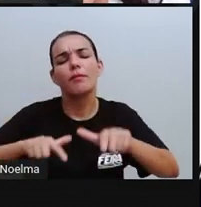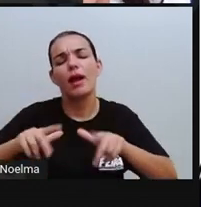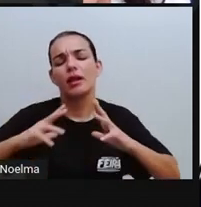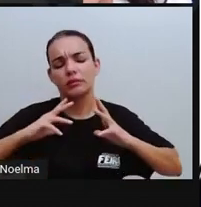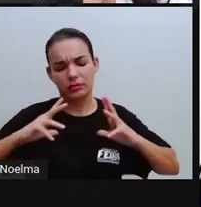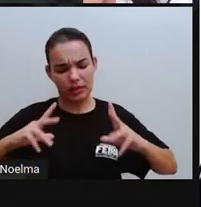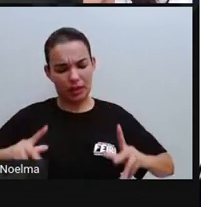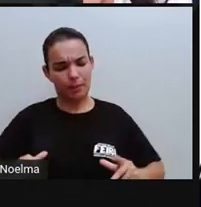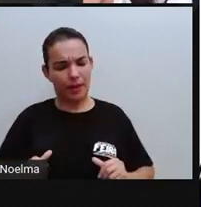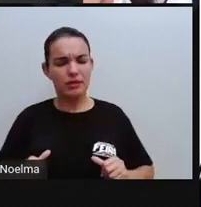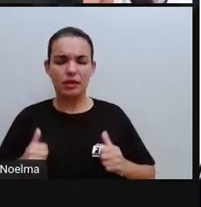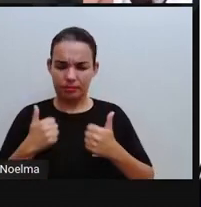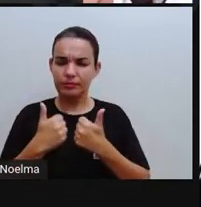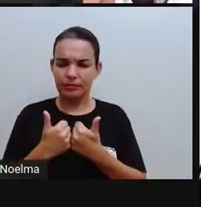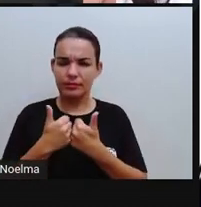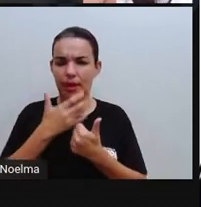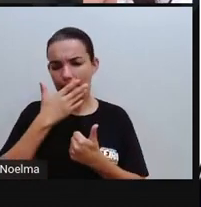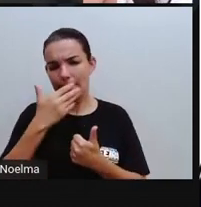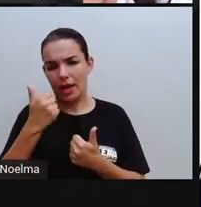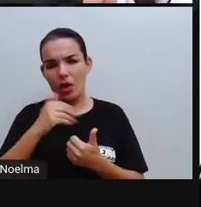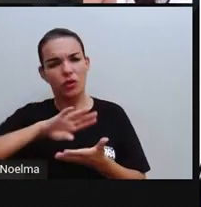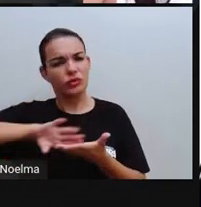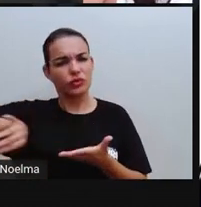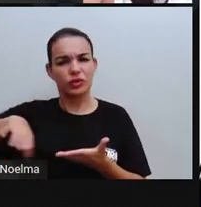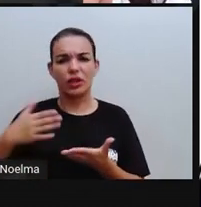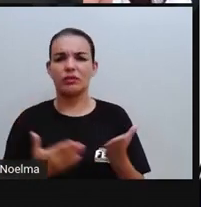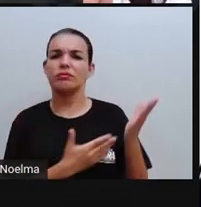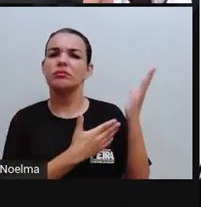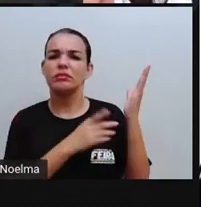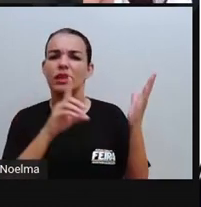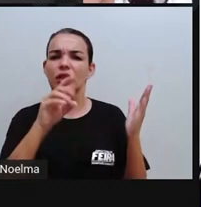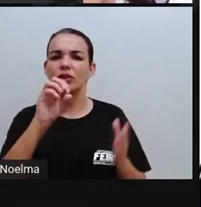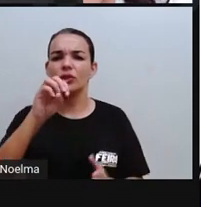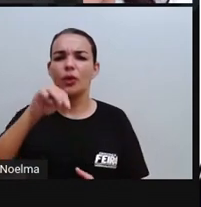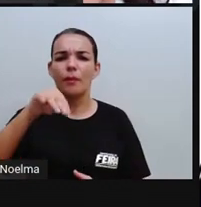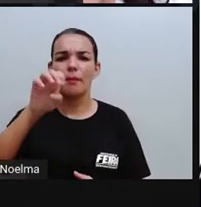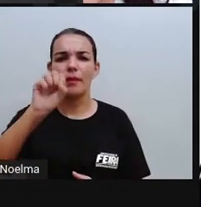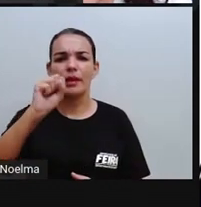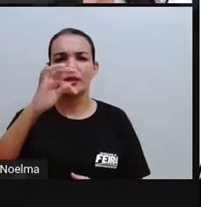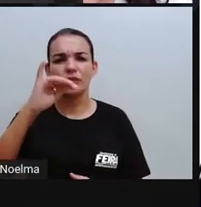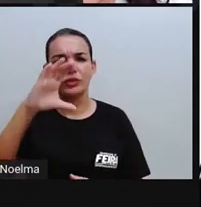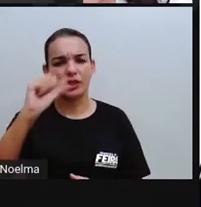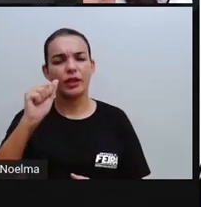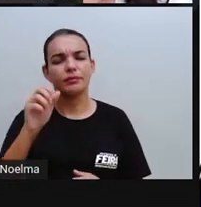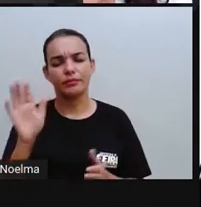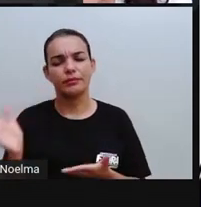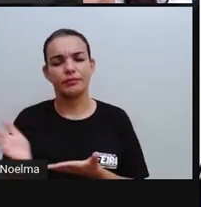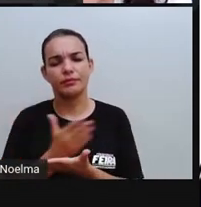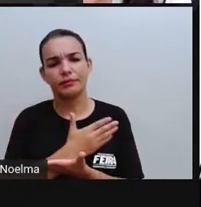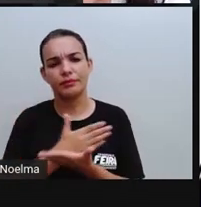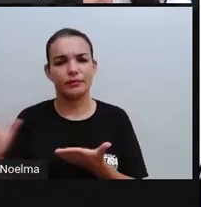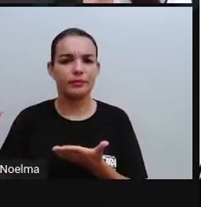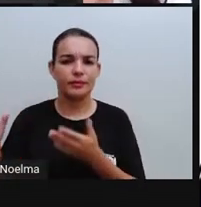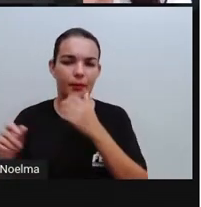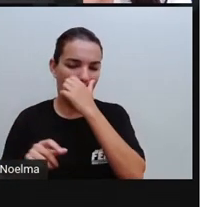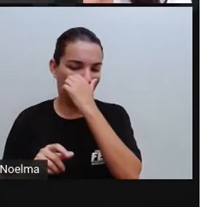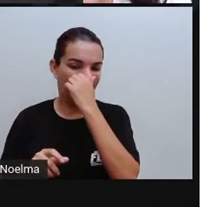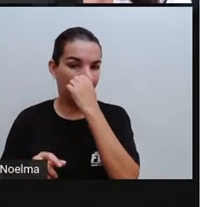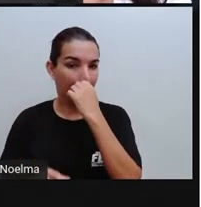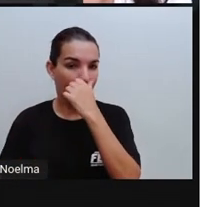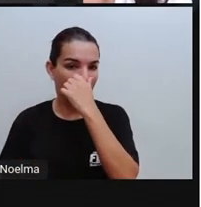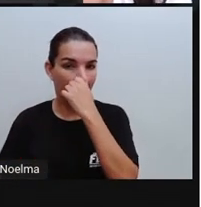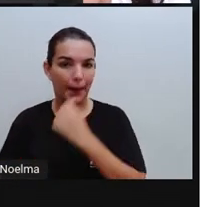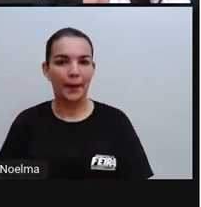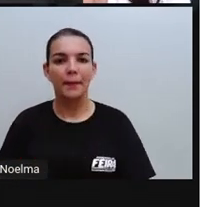auxiliar de limpeza, certo? E retirar a palavra doméstica do nosso vocabulário também é uma expressão